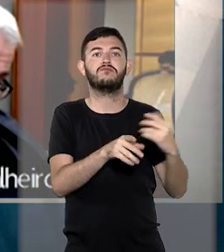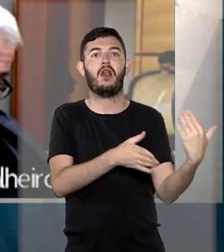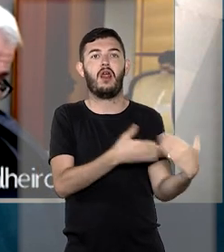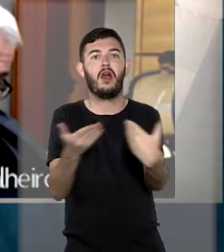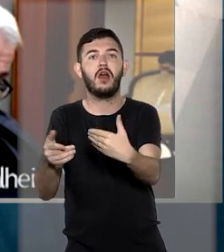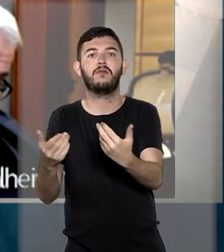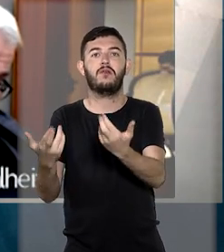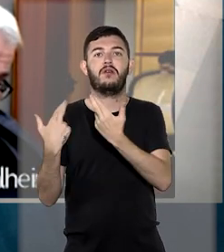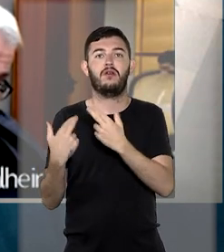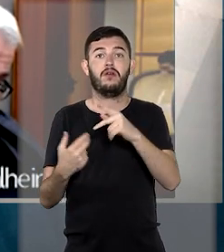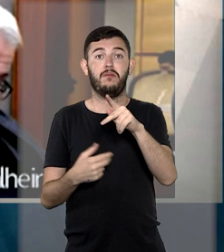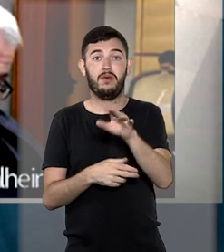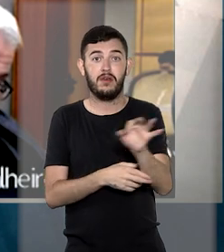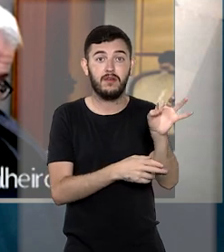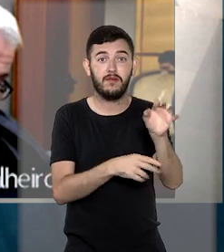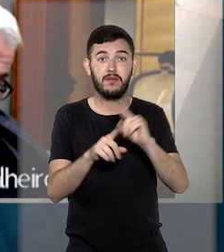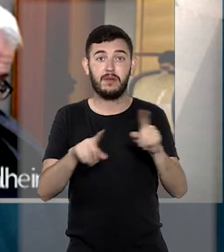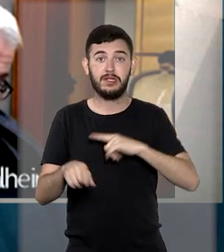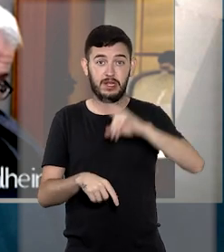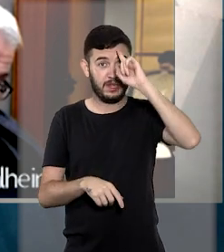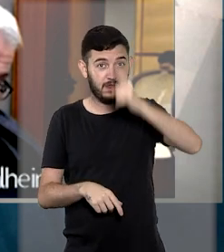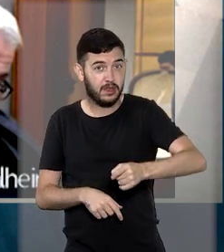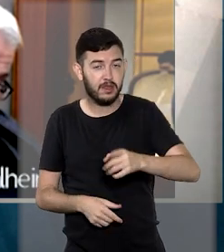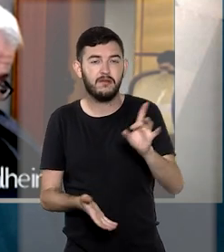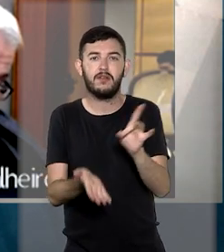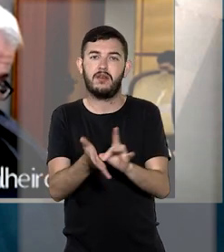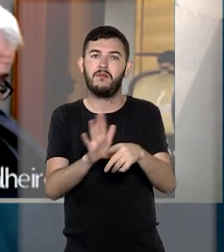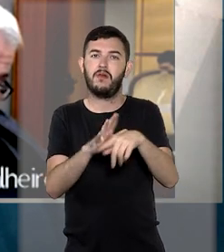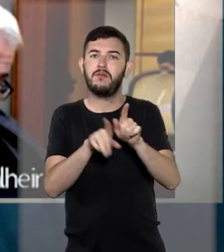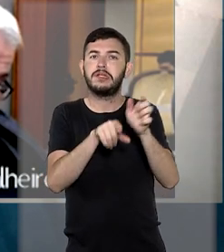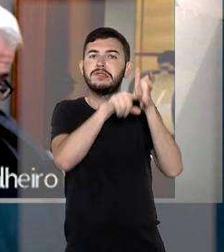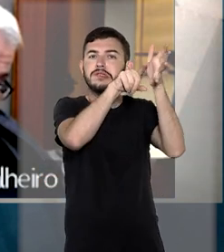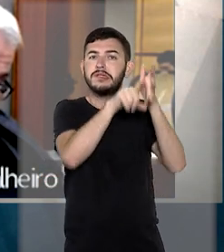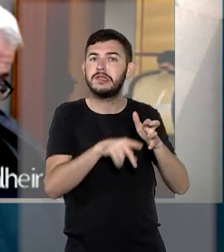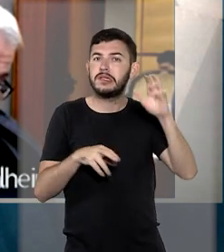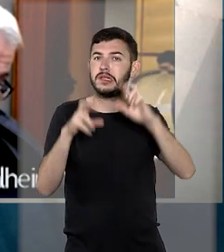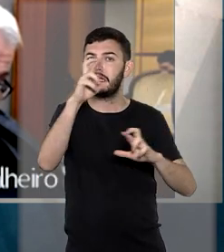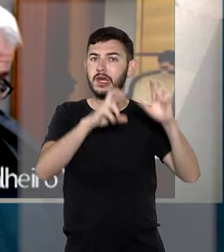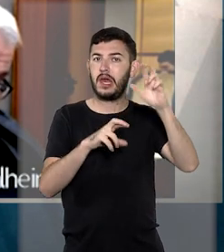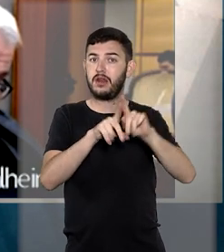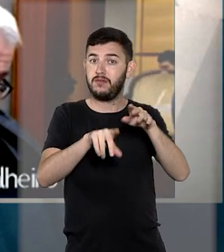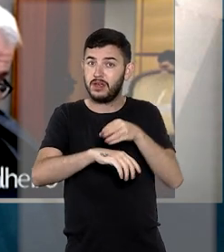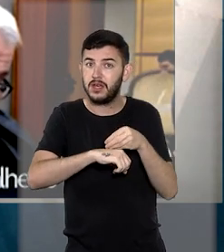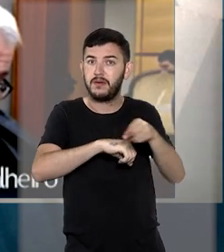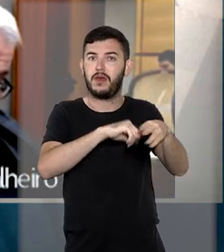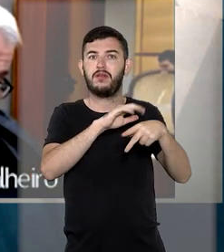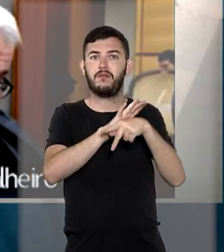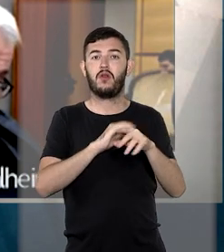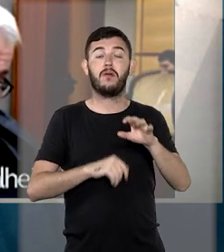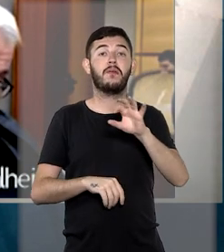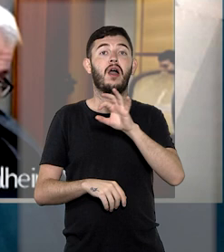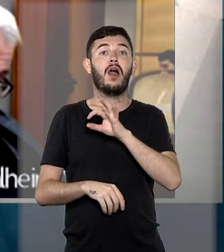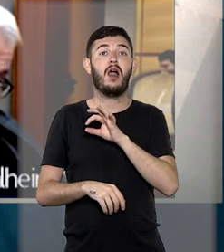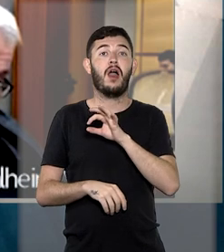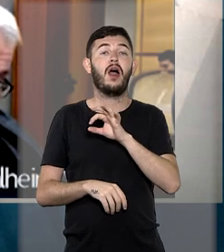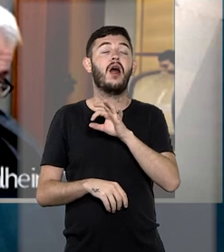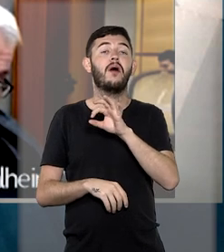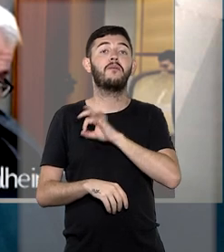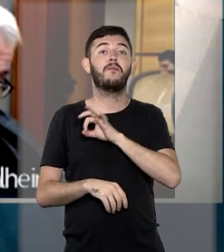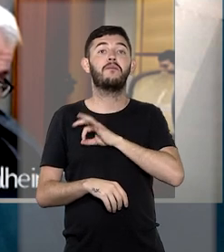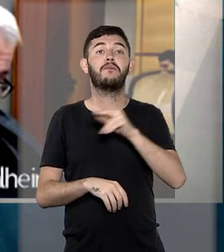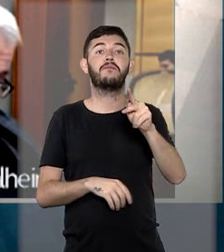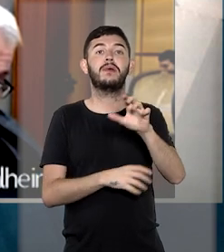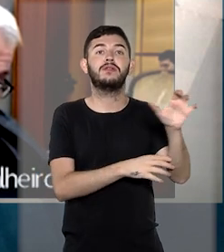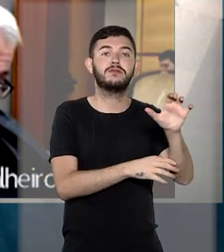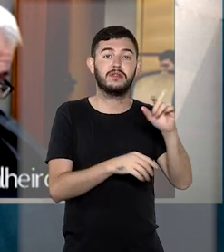ser presidida pela Polícia Federal, apesar de determinação expressa para que o inquérito fosse encaminhado à Polícia Civil, o que